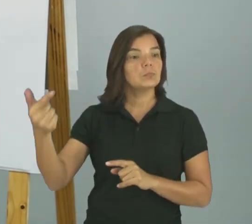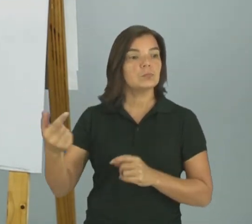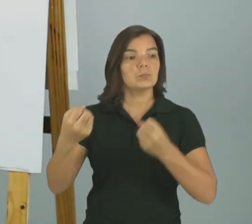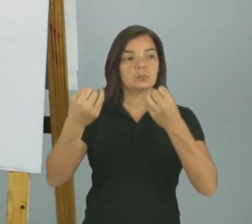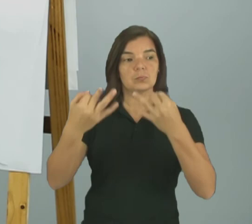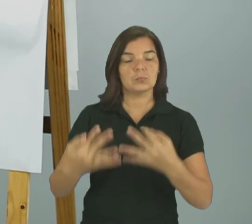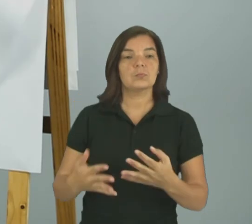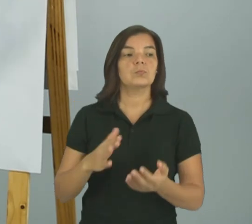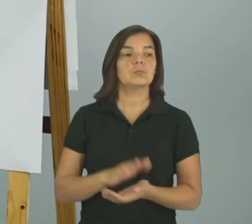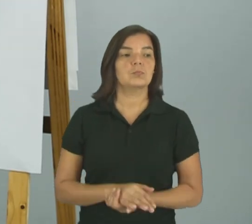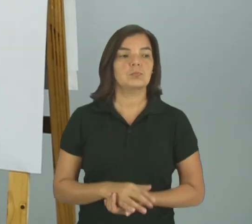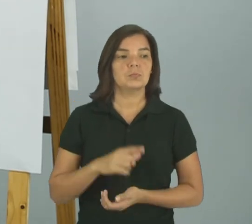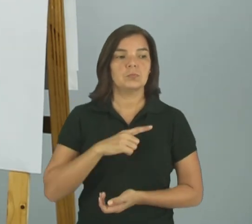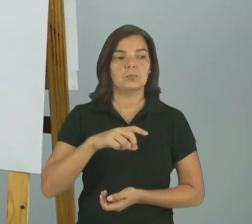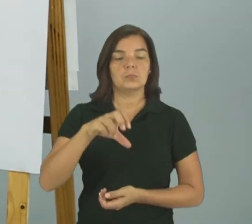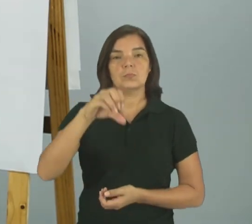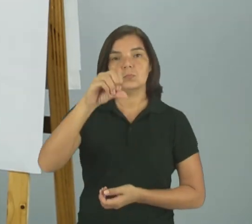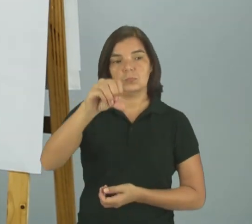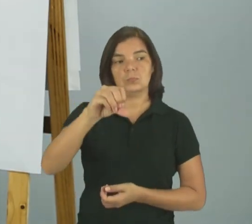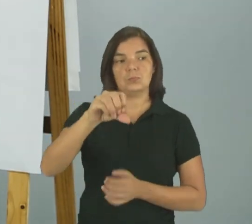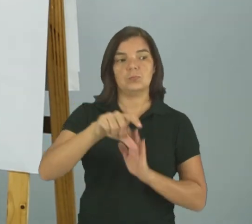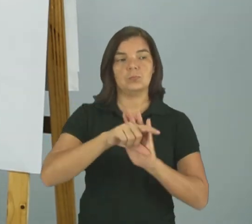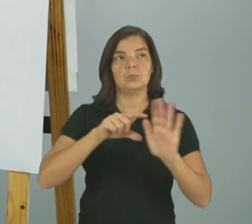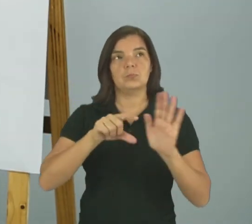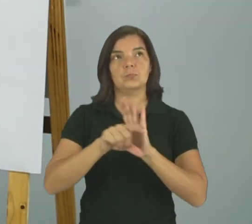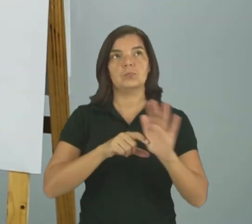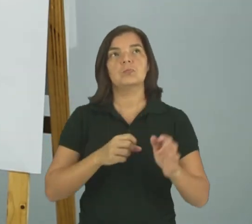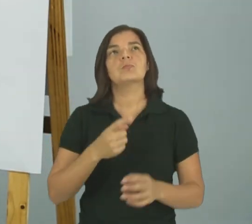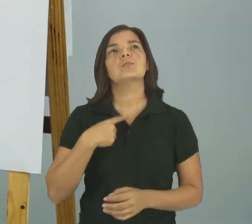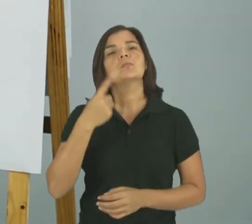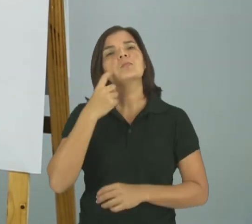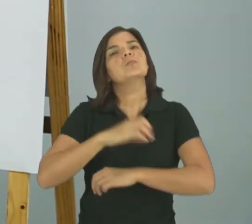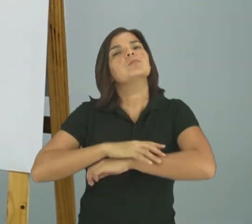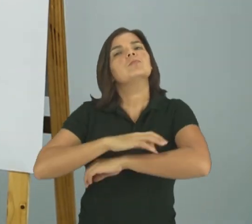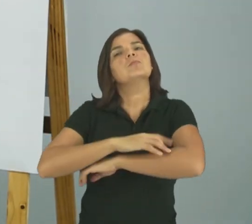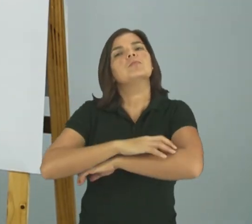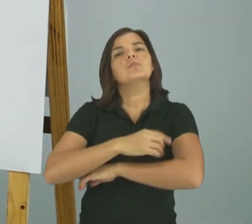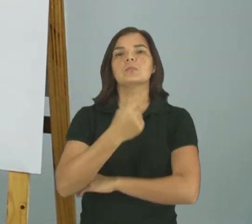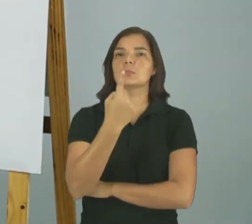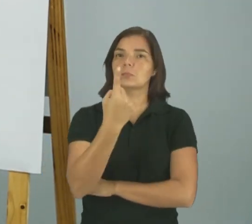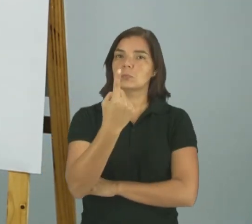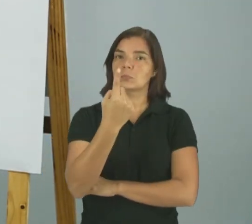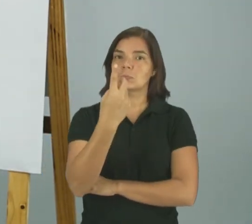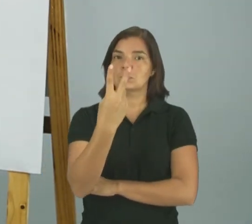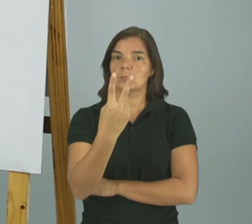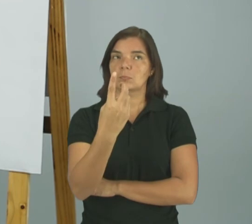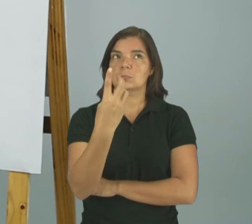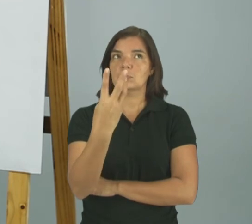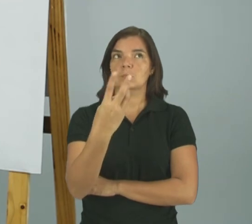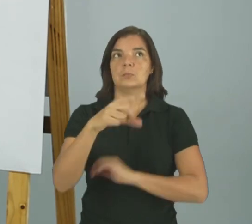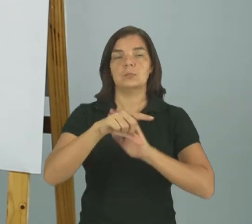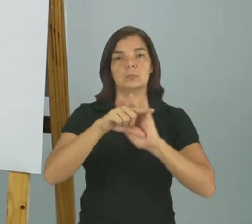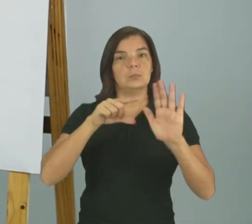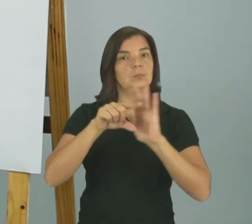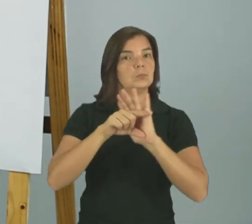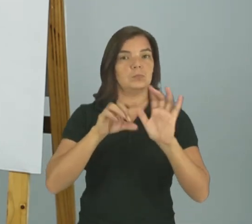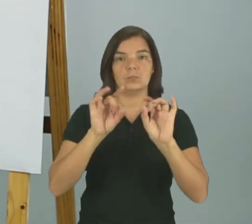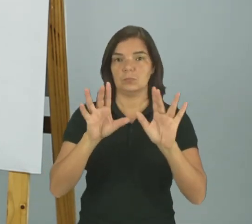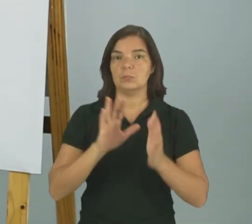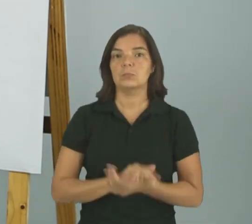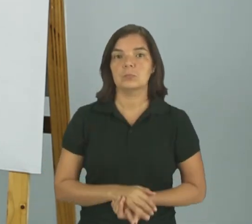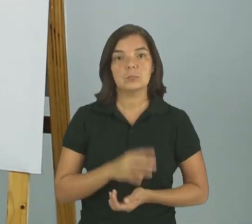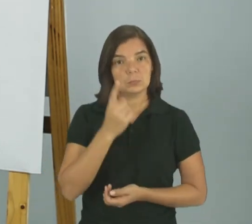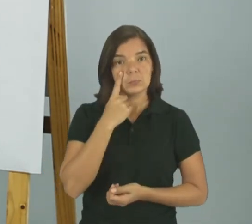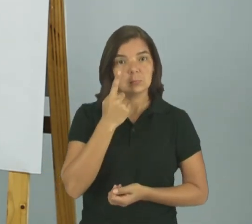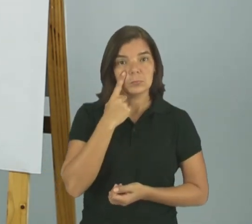falei Essa tem nove estrofes Essa tem quantas? Ó Vamos lá ver ó Uma Duas Três Três estrofes